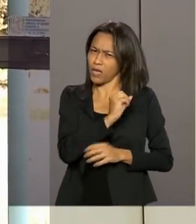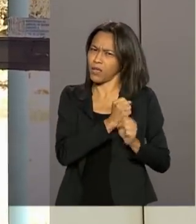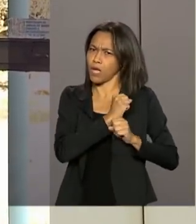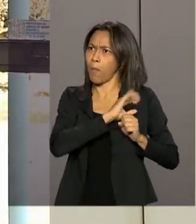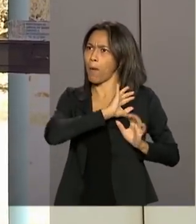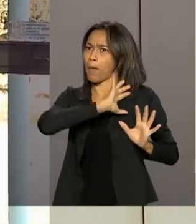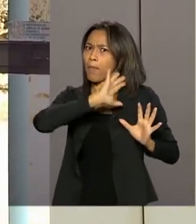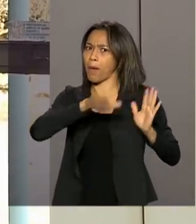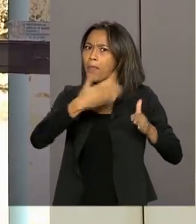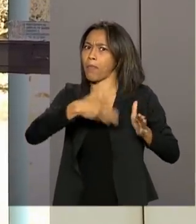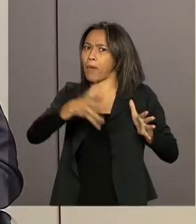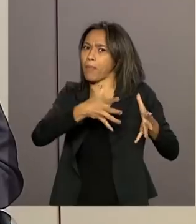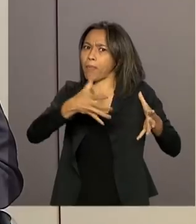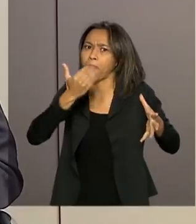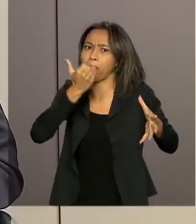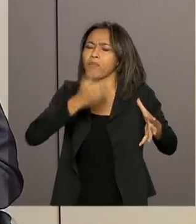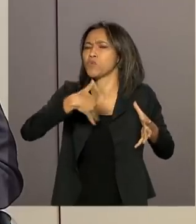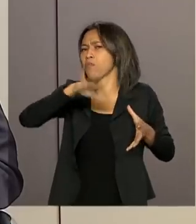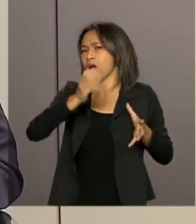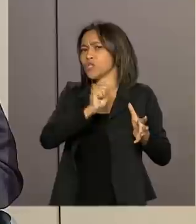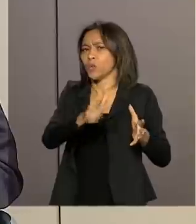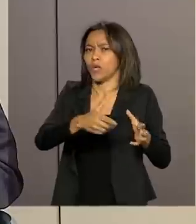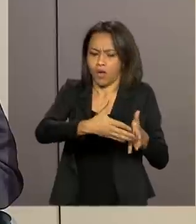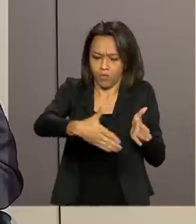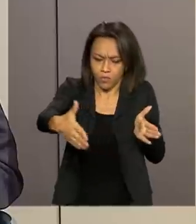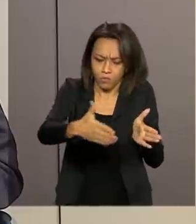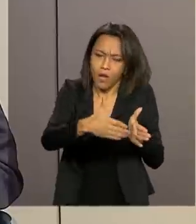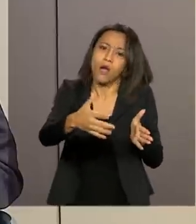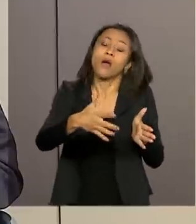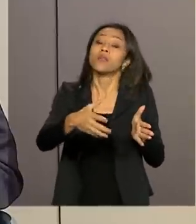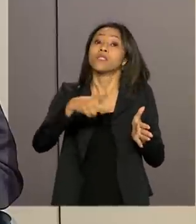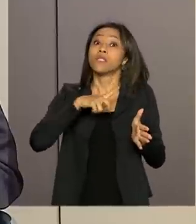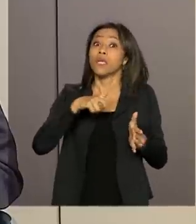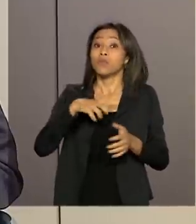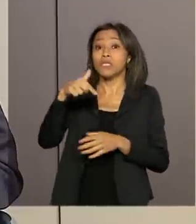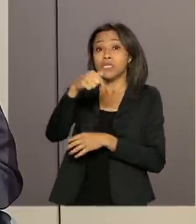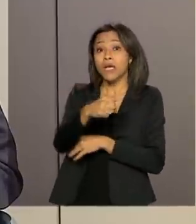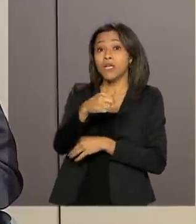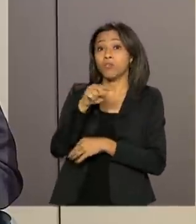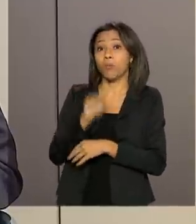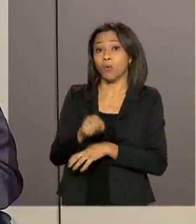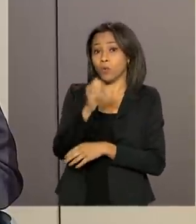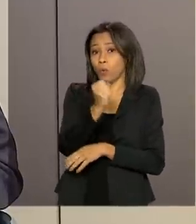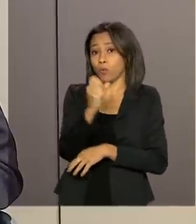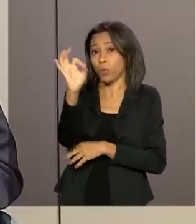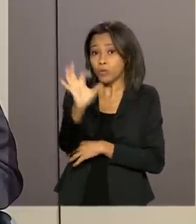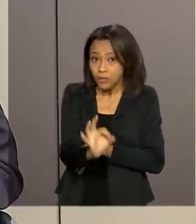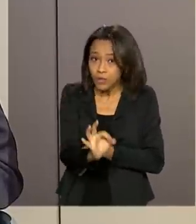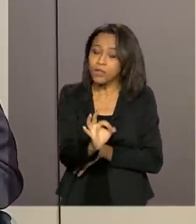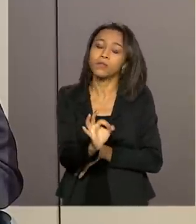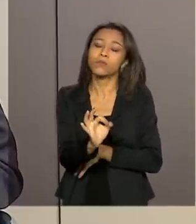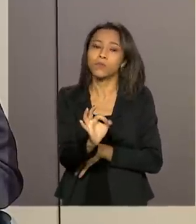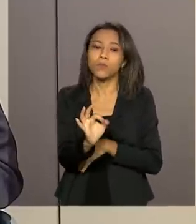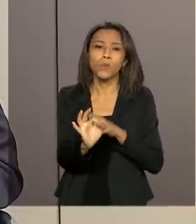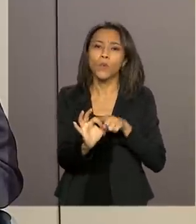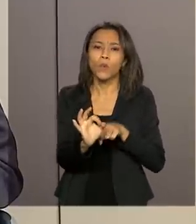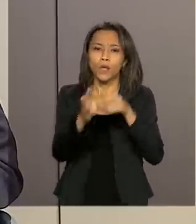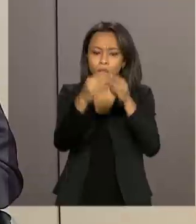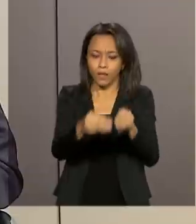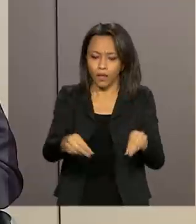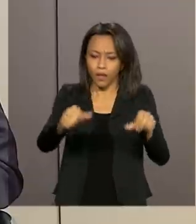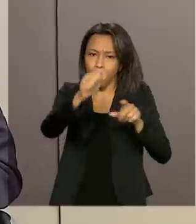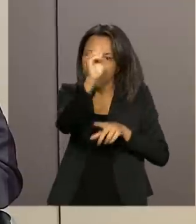muito mais do que a área agricultável. Muito mais, muito mais. Hoje nós temos em torno de 7,8% da terra